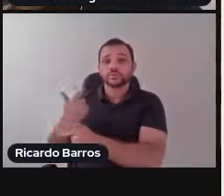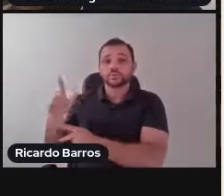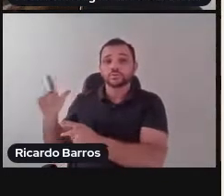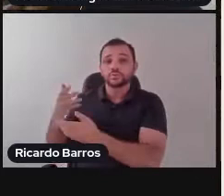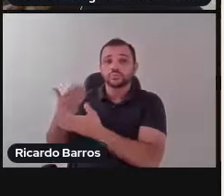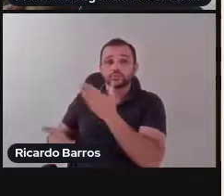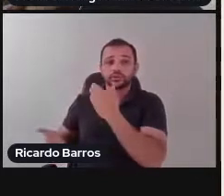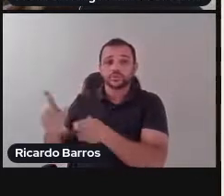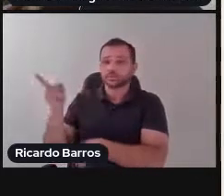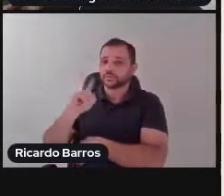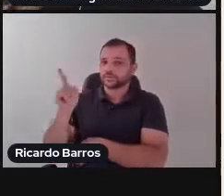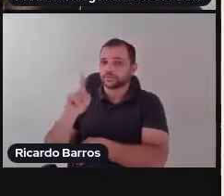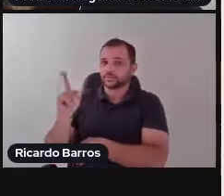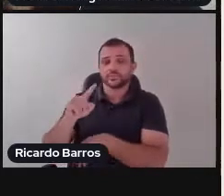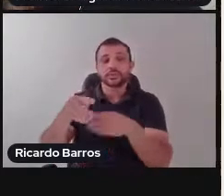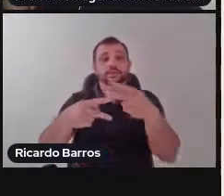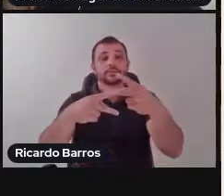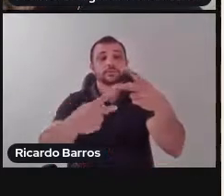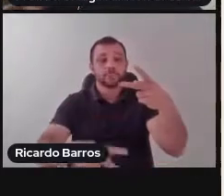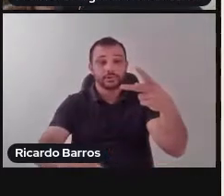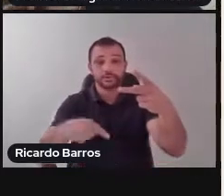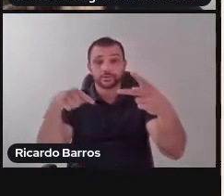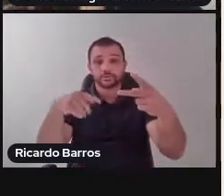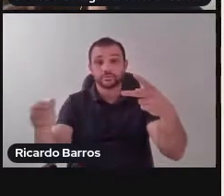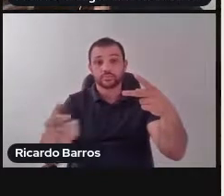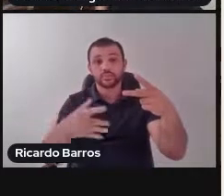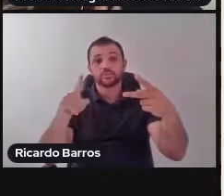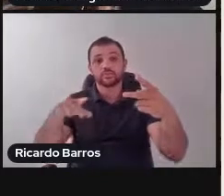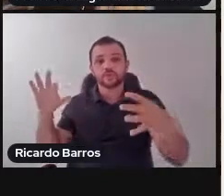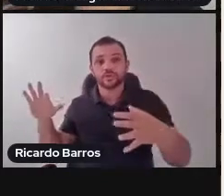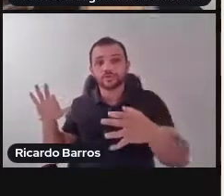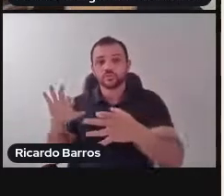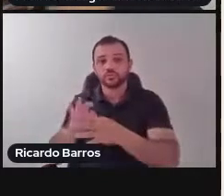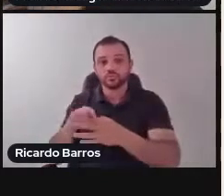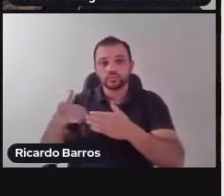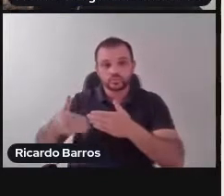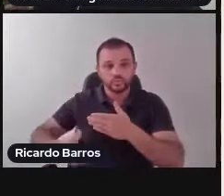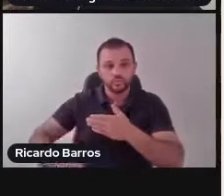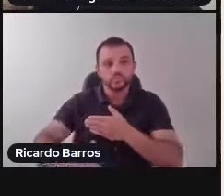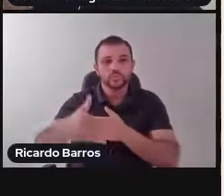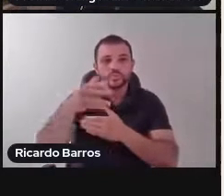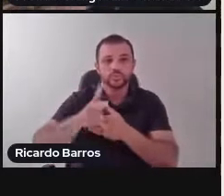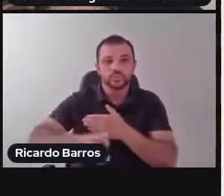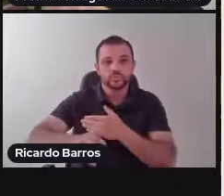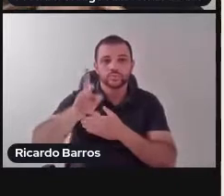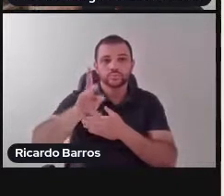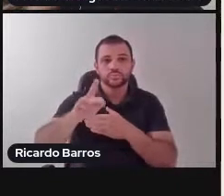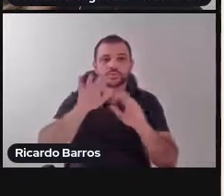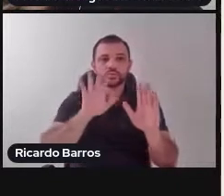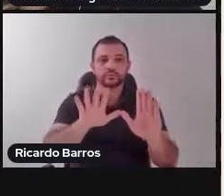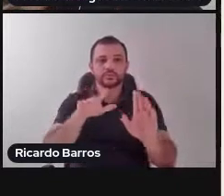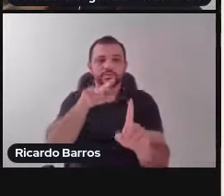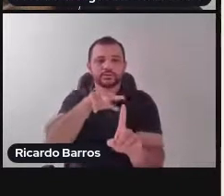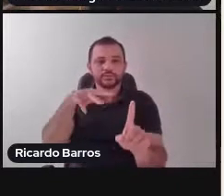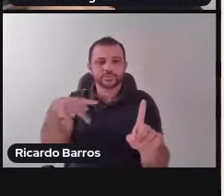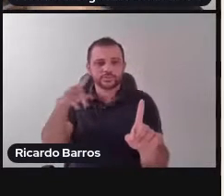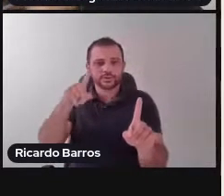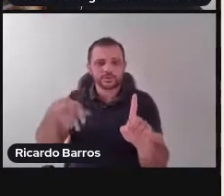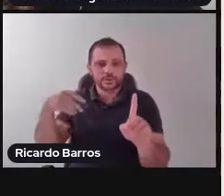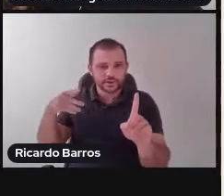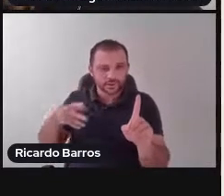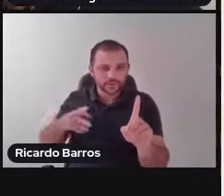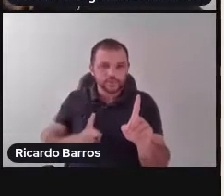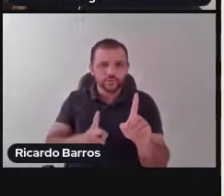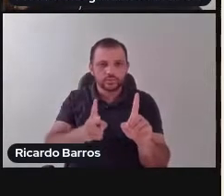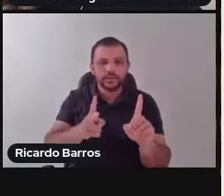paradigma novo seria uma continuidade, não numa perspectiva de linearidade, mas de simultaneidade,